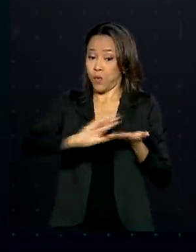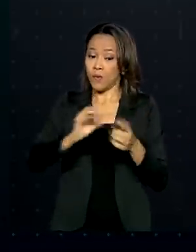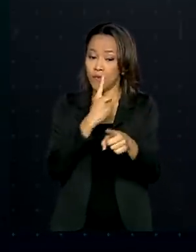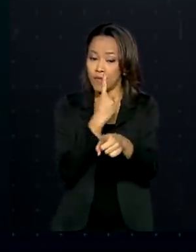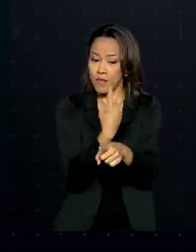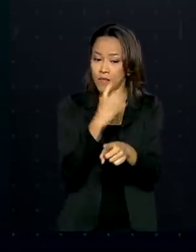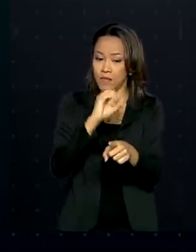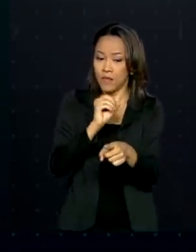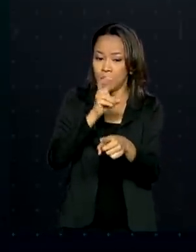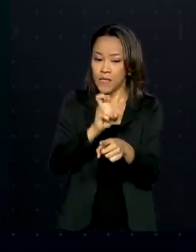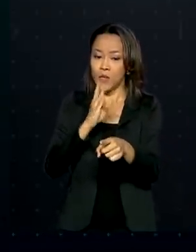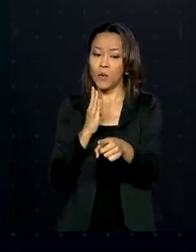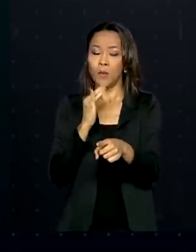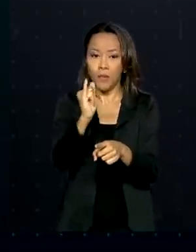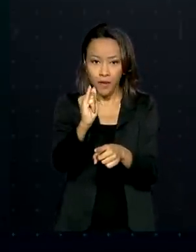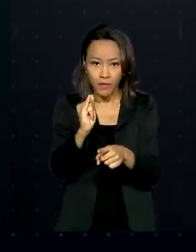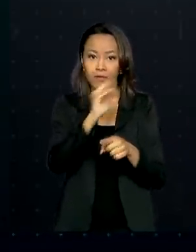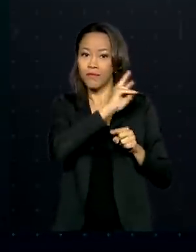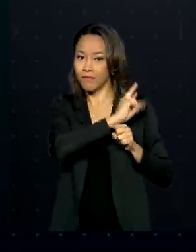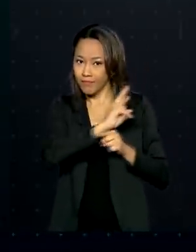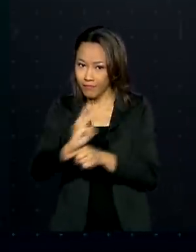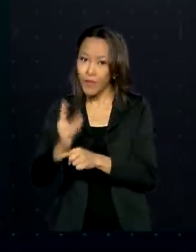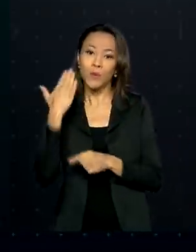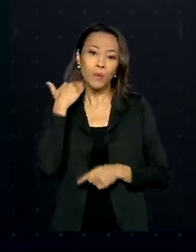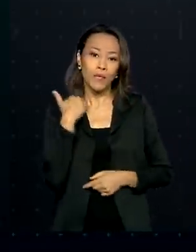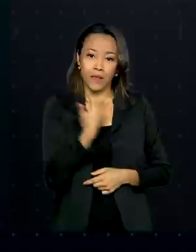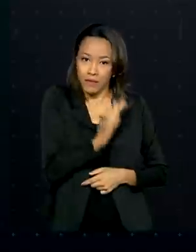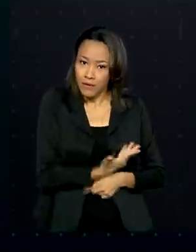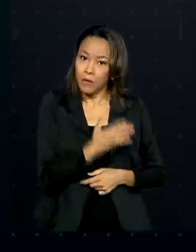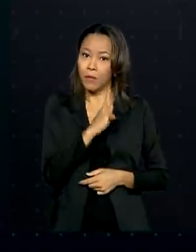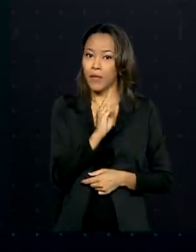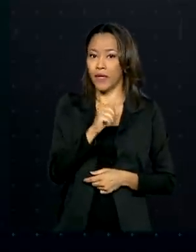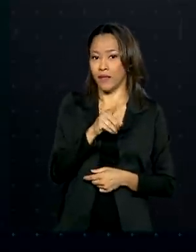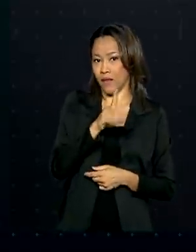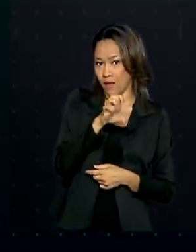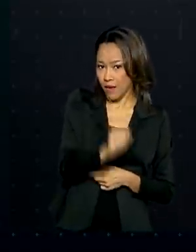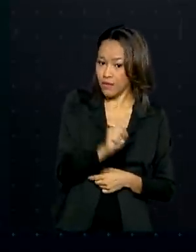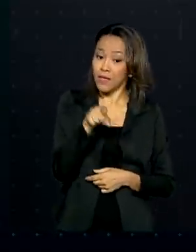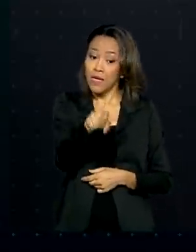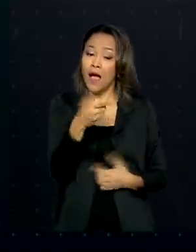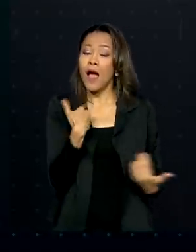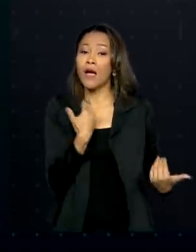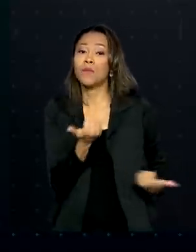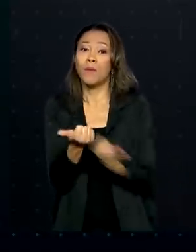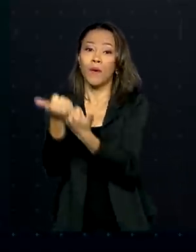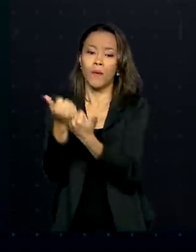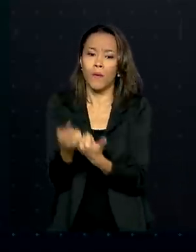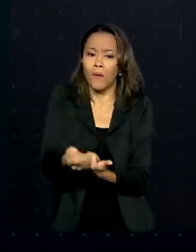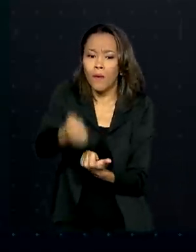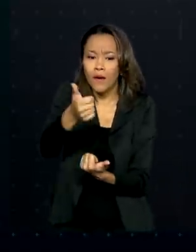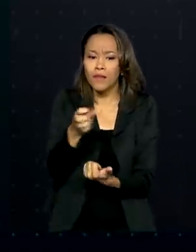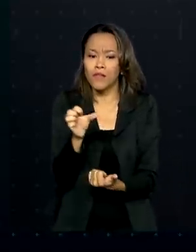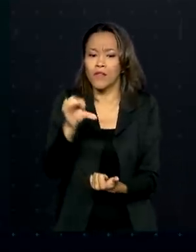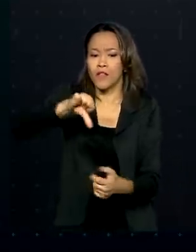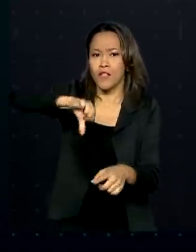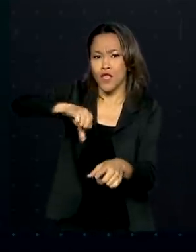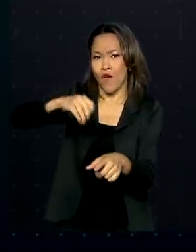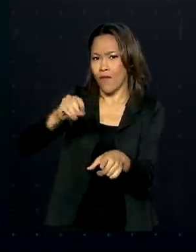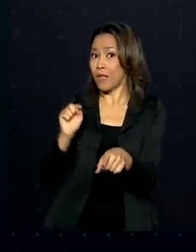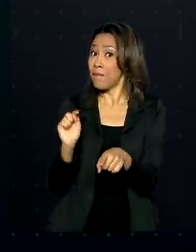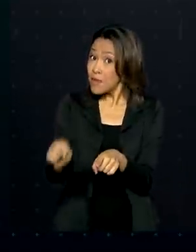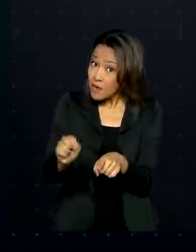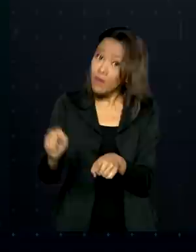financiamentos pelo BNDES. O Programa Emergencial de Acesso a Crédito beneficiou quase 90 mil empresas e